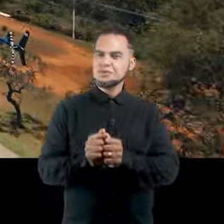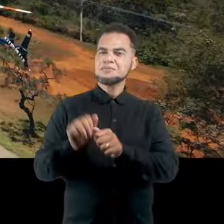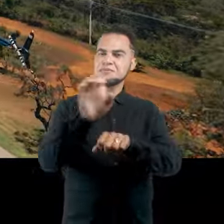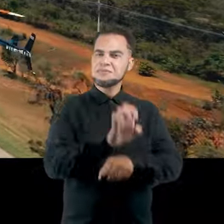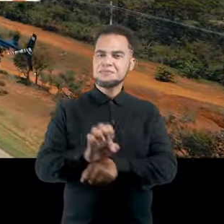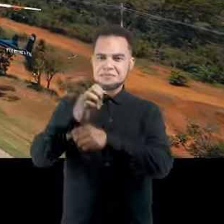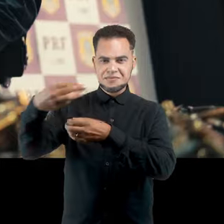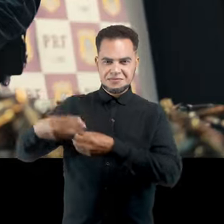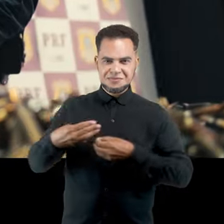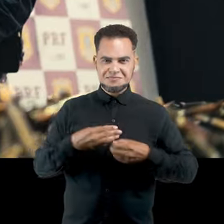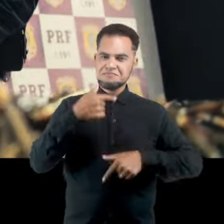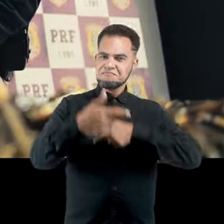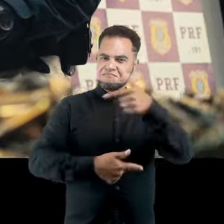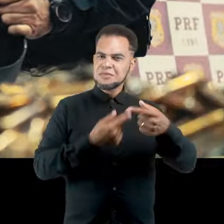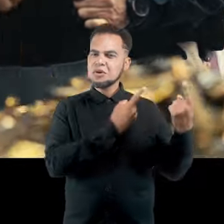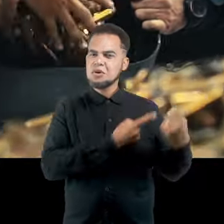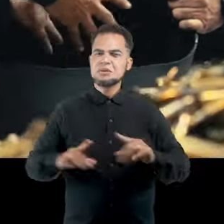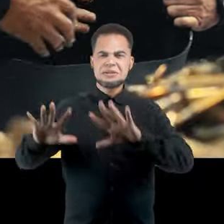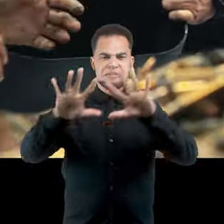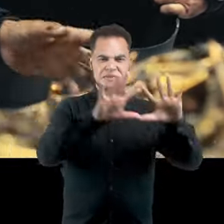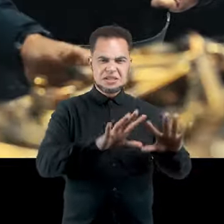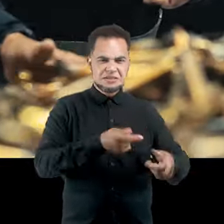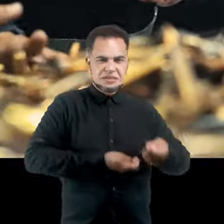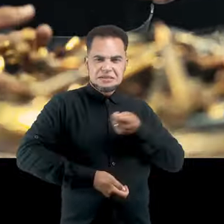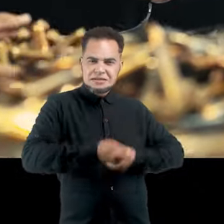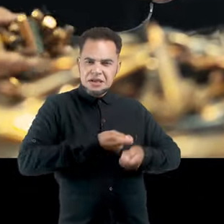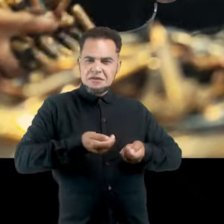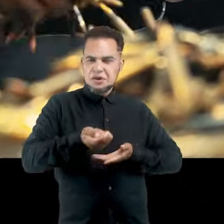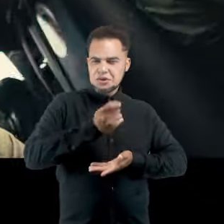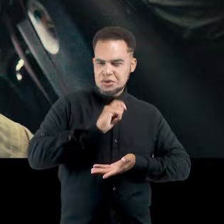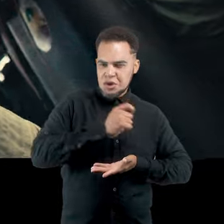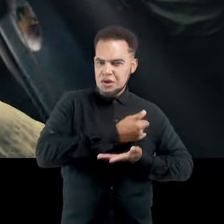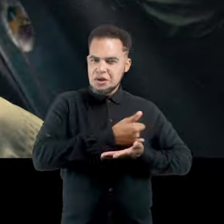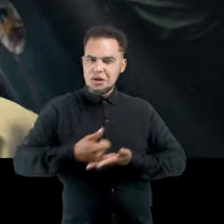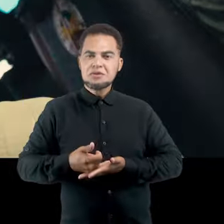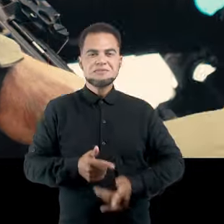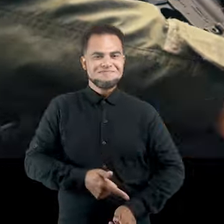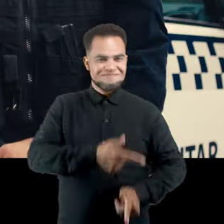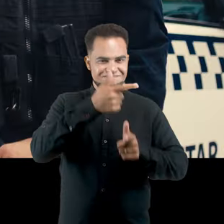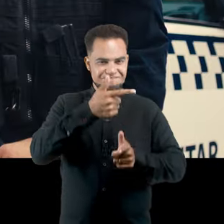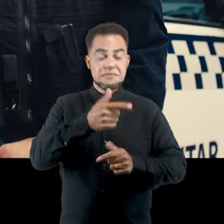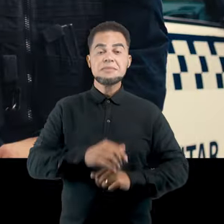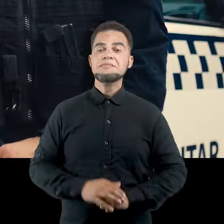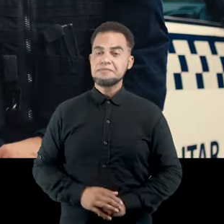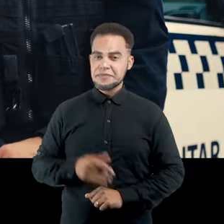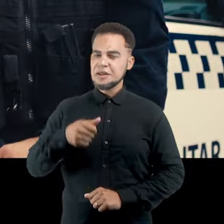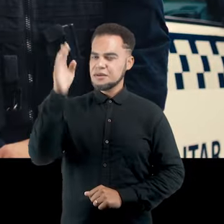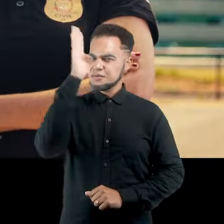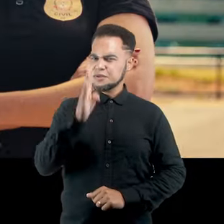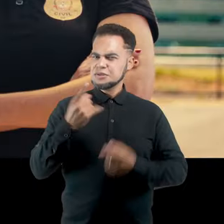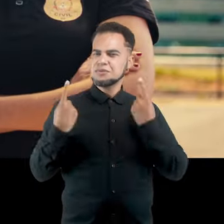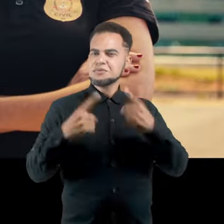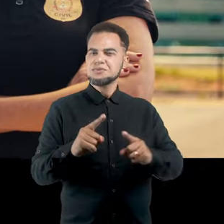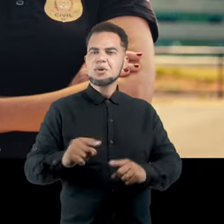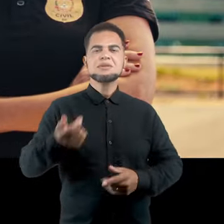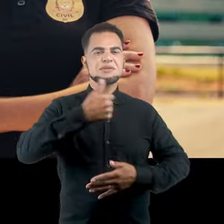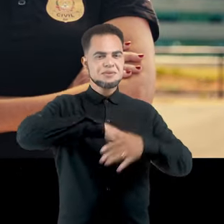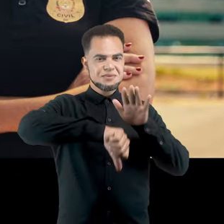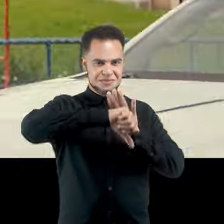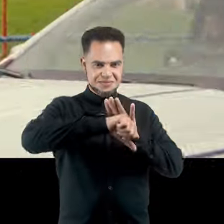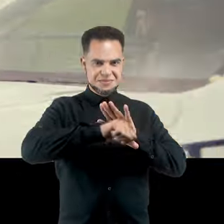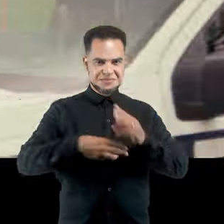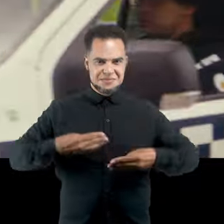estados e municípios no combate às milícias, tráfico de drogas e armas. Isso é o Brasil unido contra o crime.